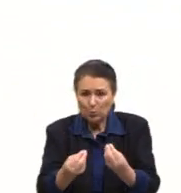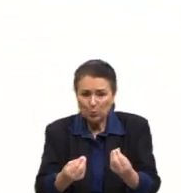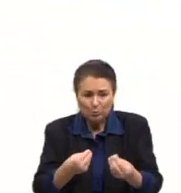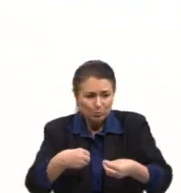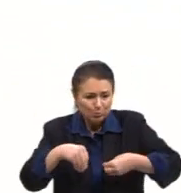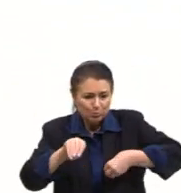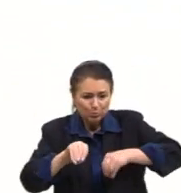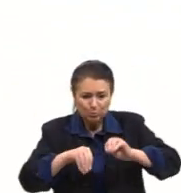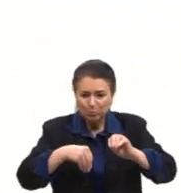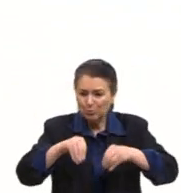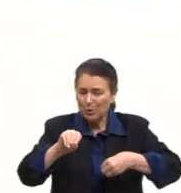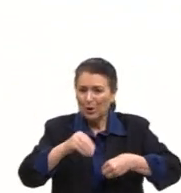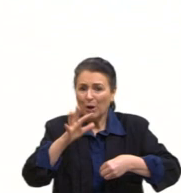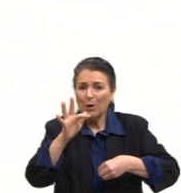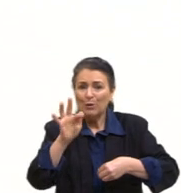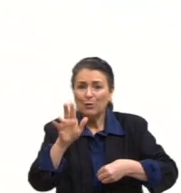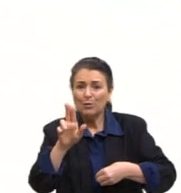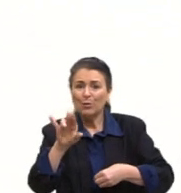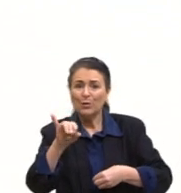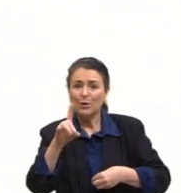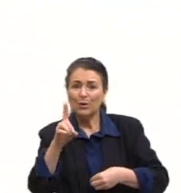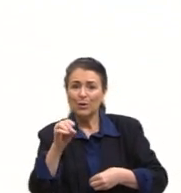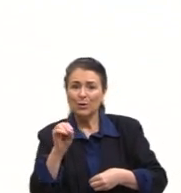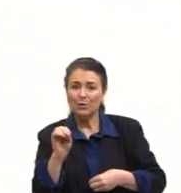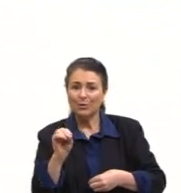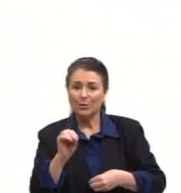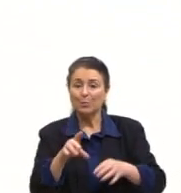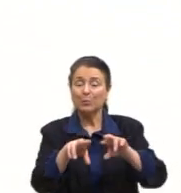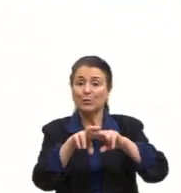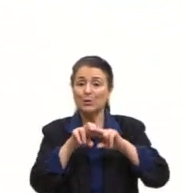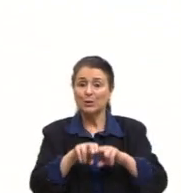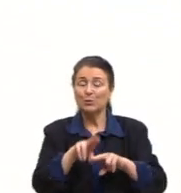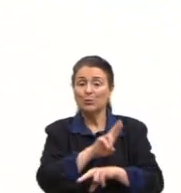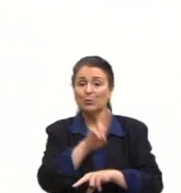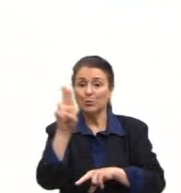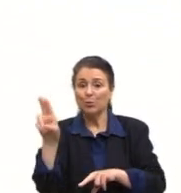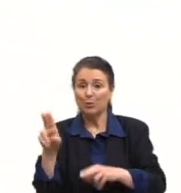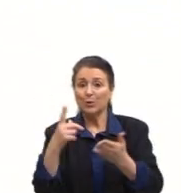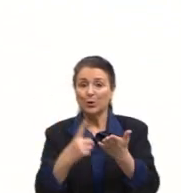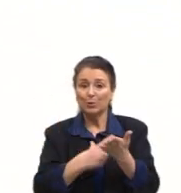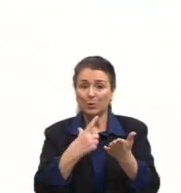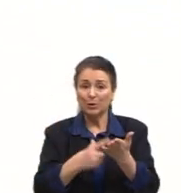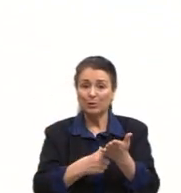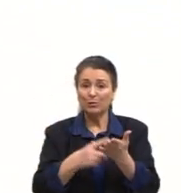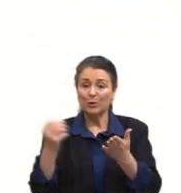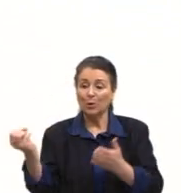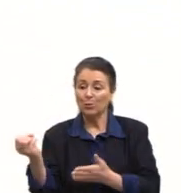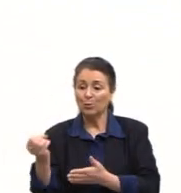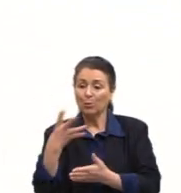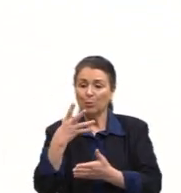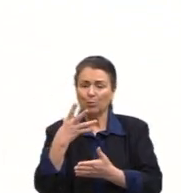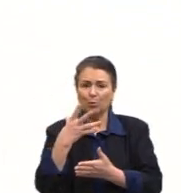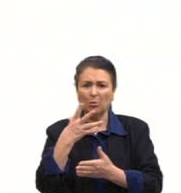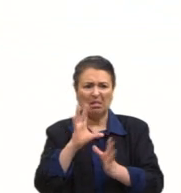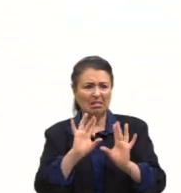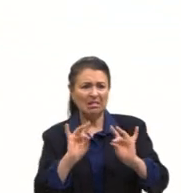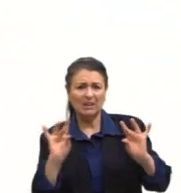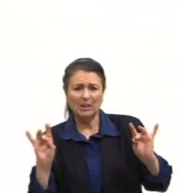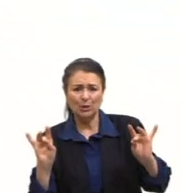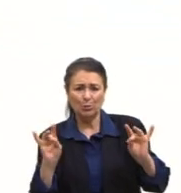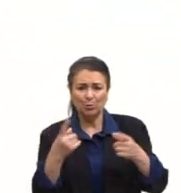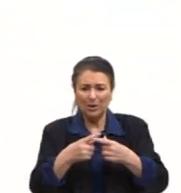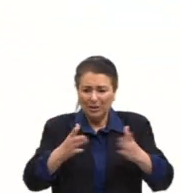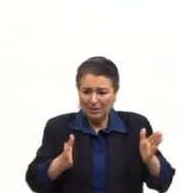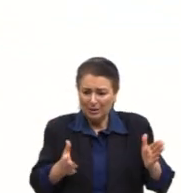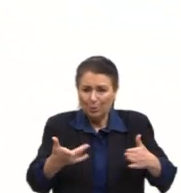fluido. Porém, o termo dele é modernidade líquida. E aí uma frase que perpassa entre nós. Melhorar é